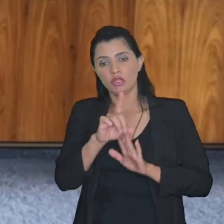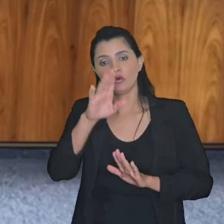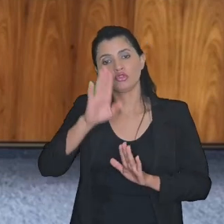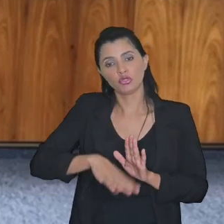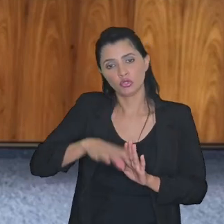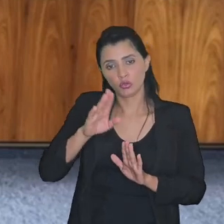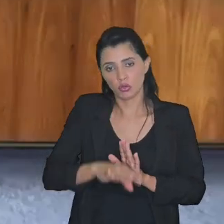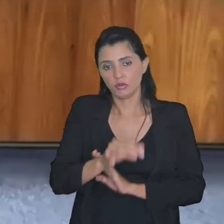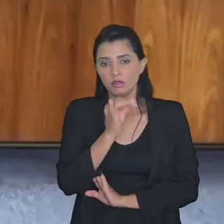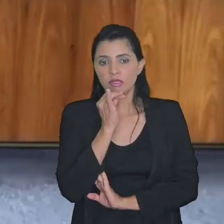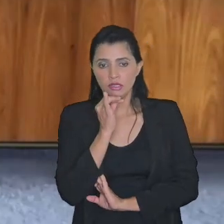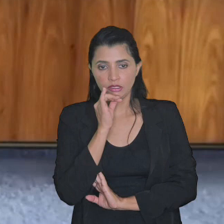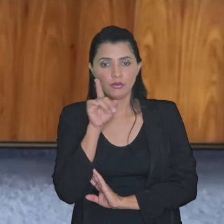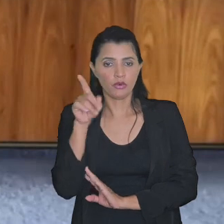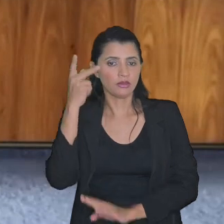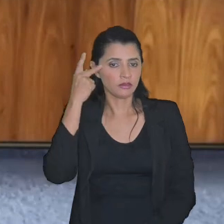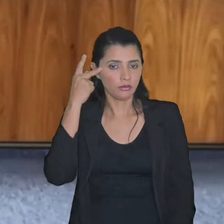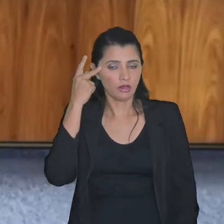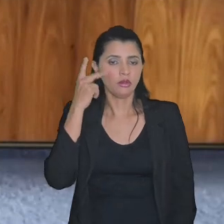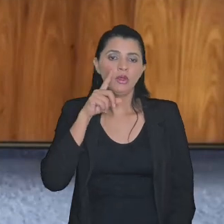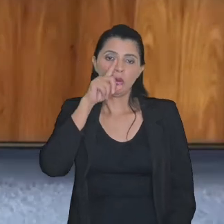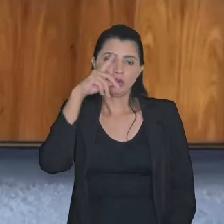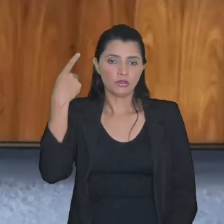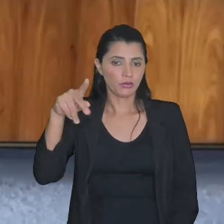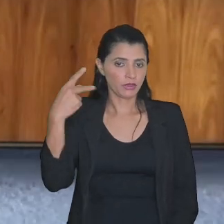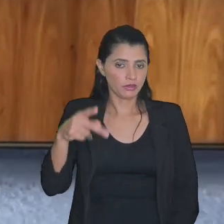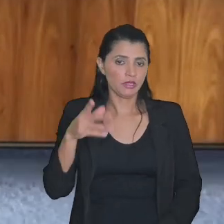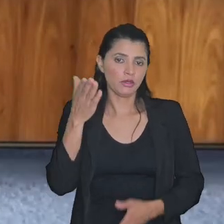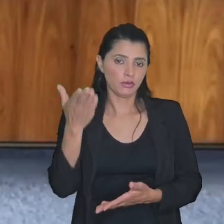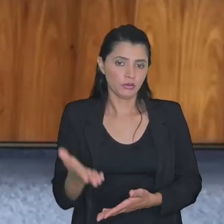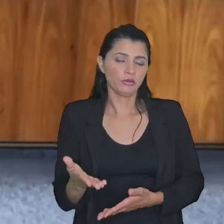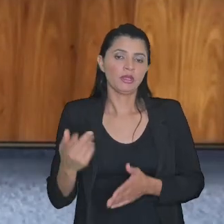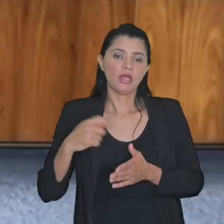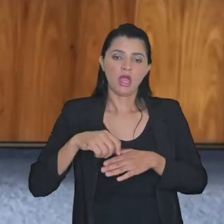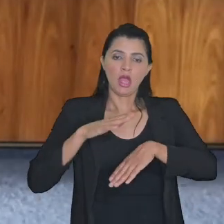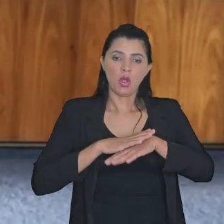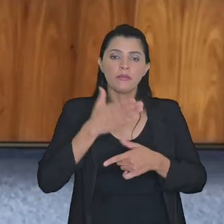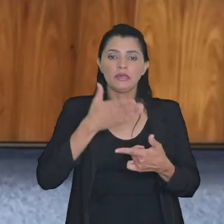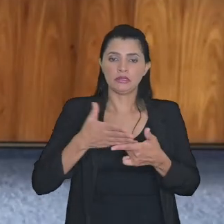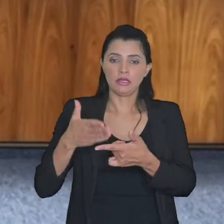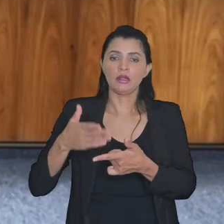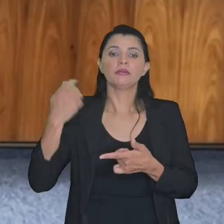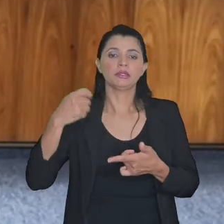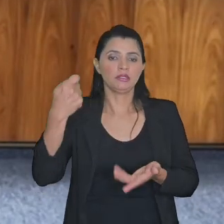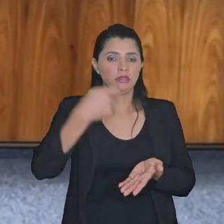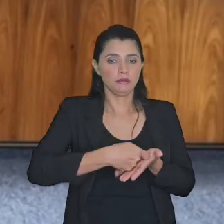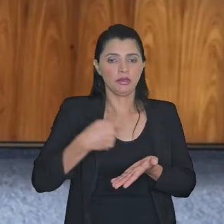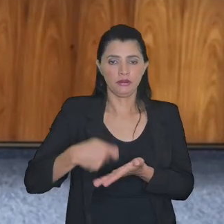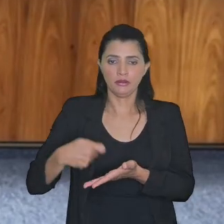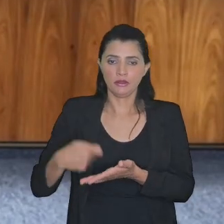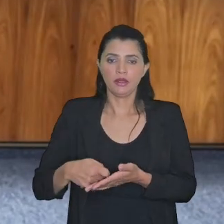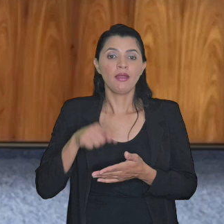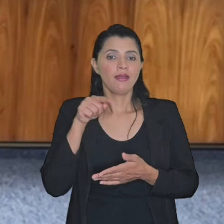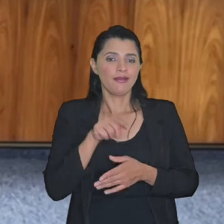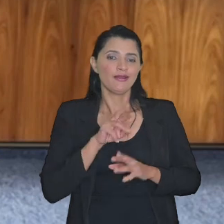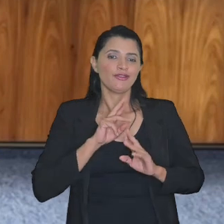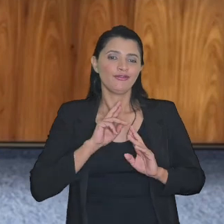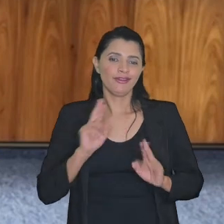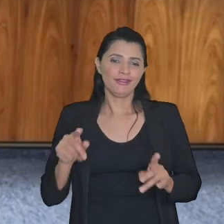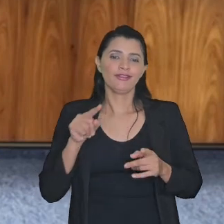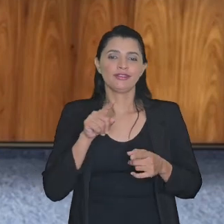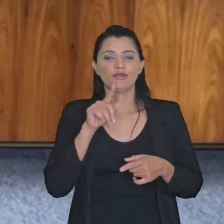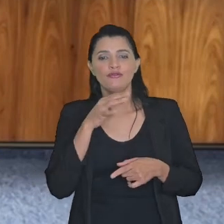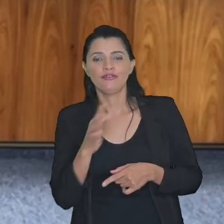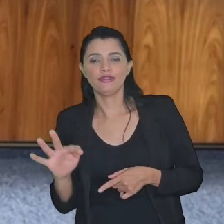de descontos por exemplo nesse caso de São Paulo o risco é do contribuinte chega a hora da parcela ele precisa pagar essa é a grande diferença dos